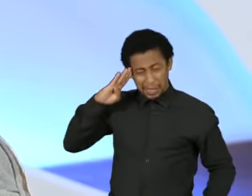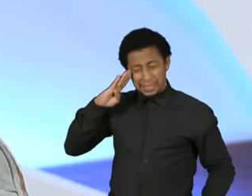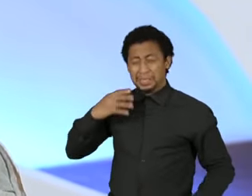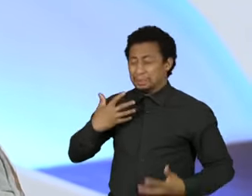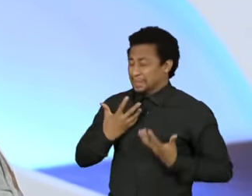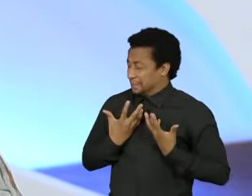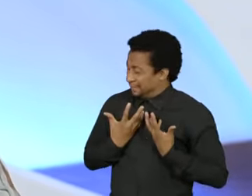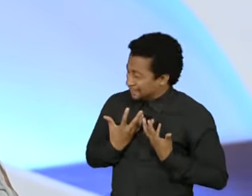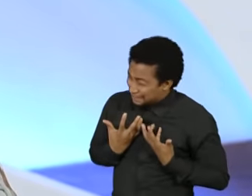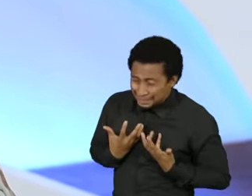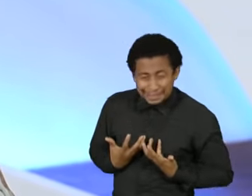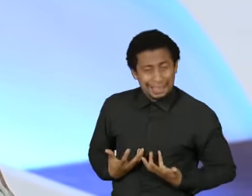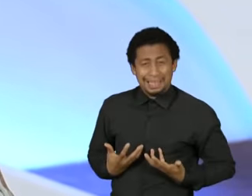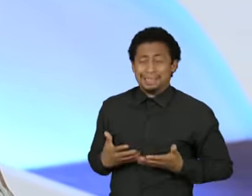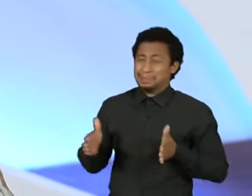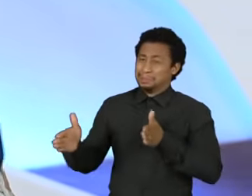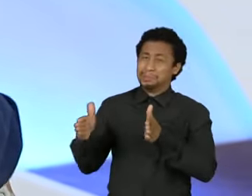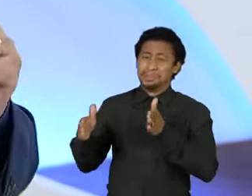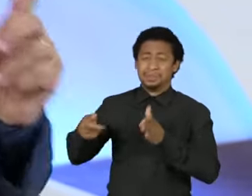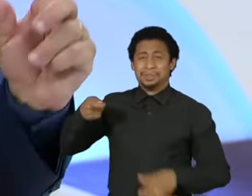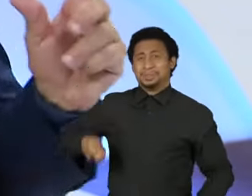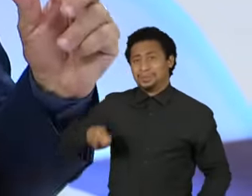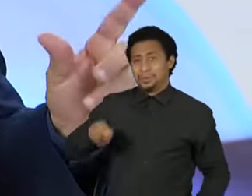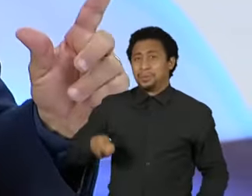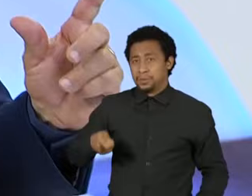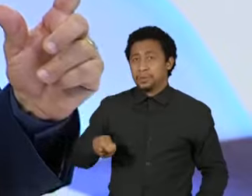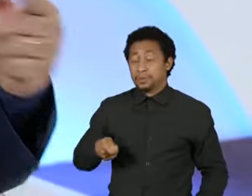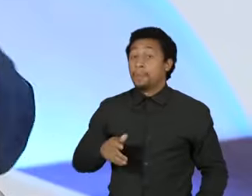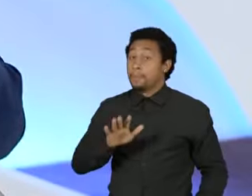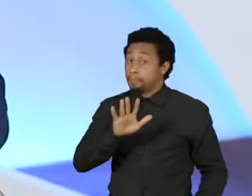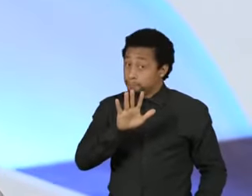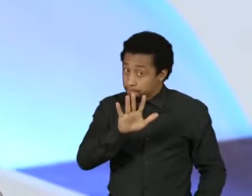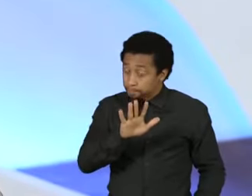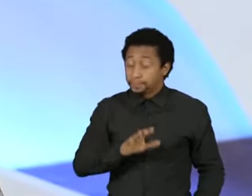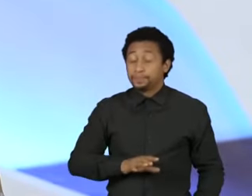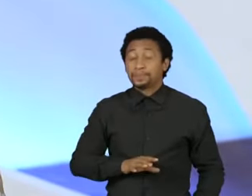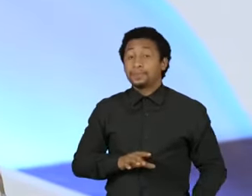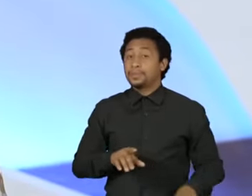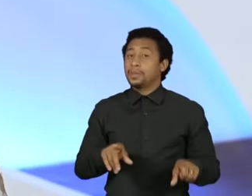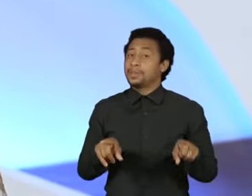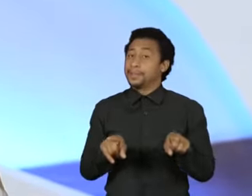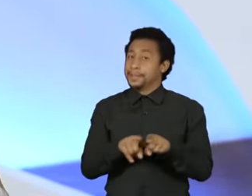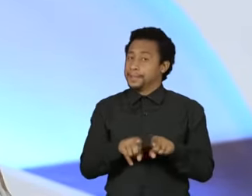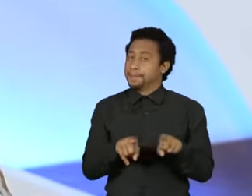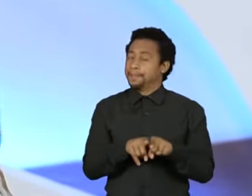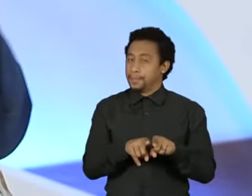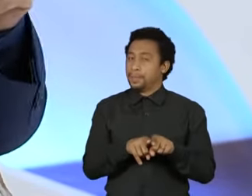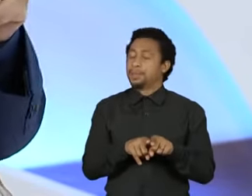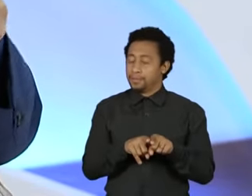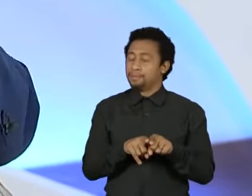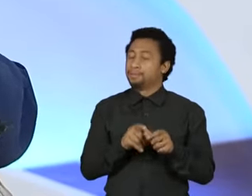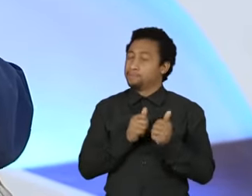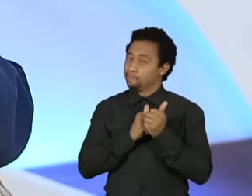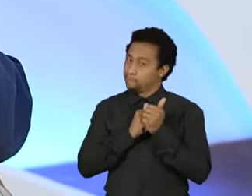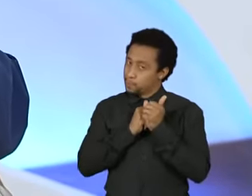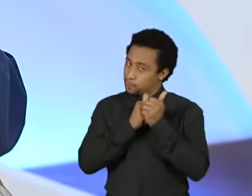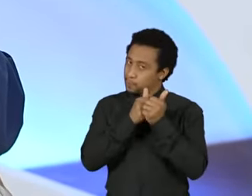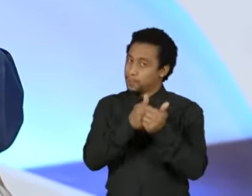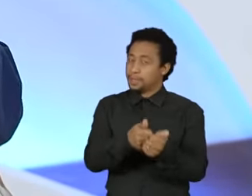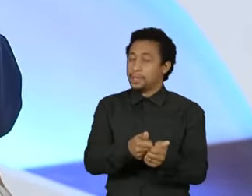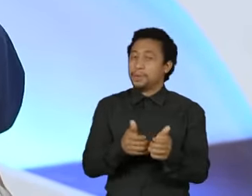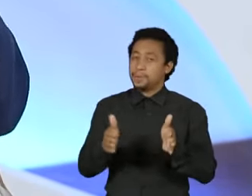de regime. Mas também assisti e dialoguei ao longo dessa história minha, deputado